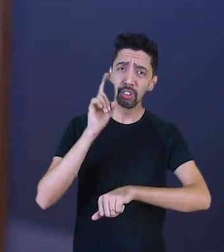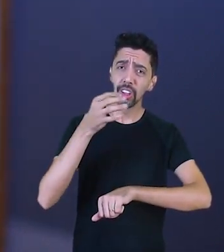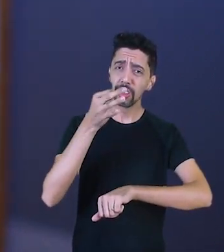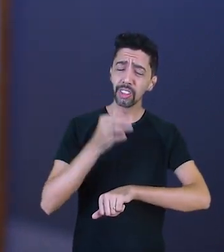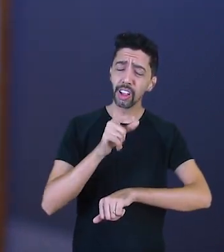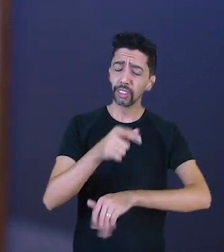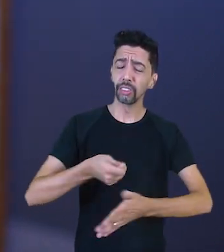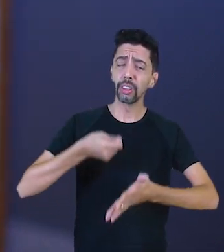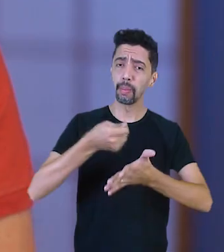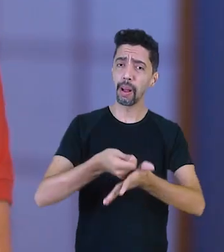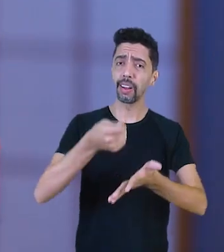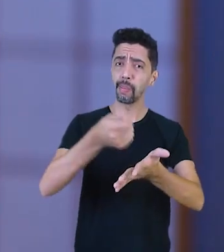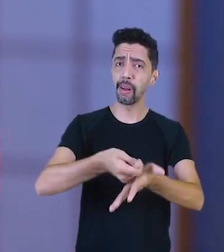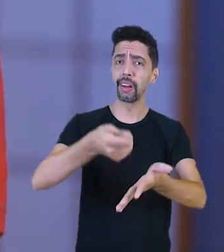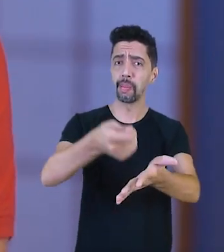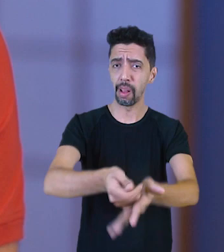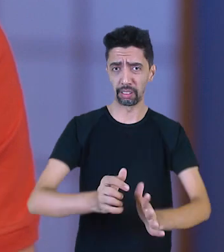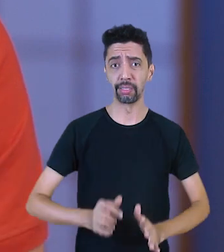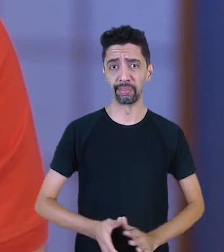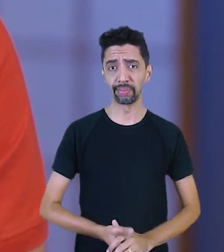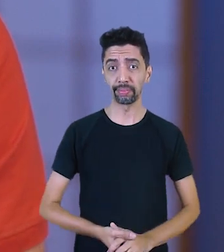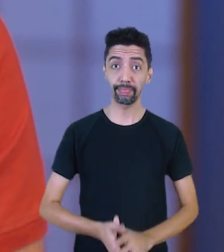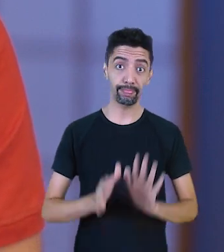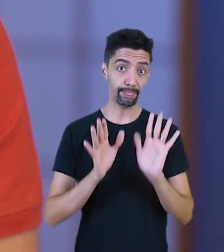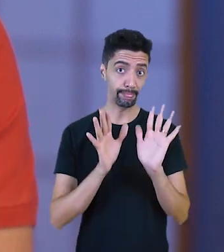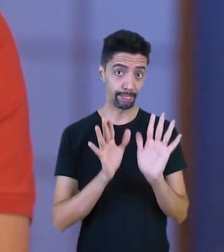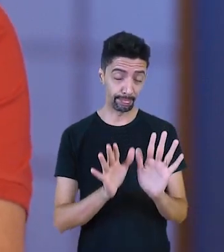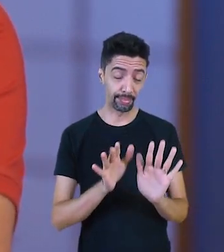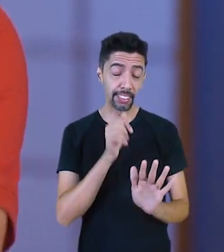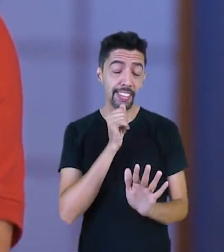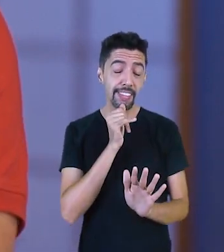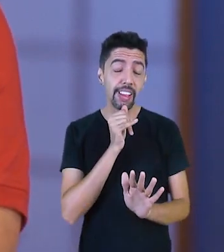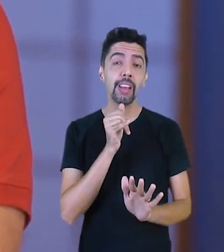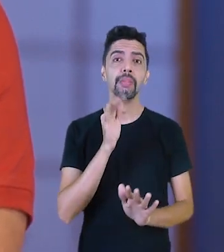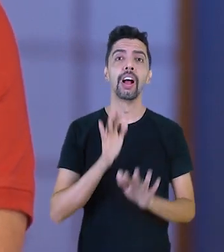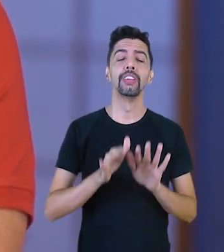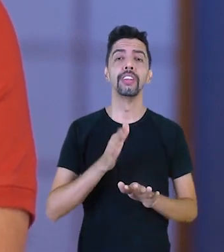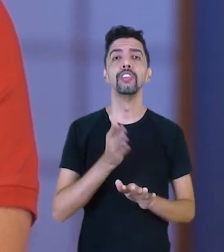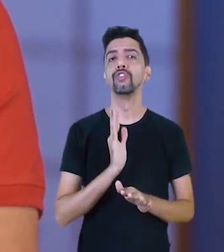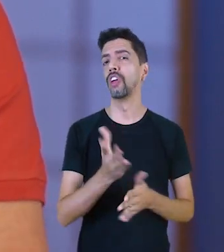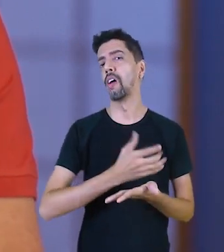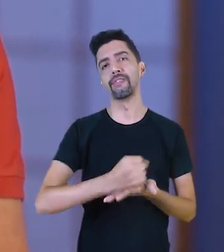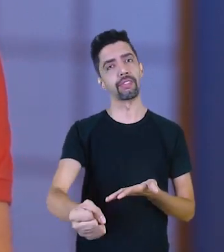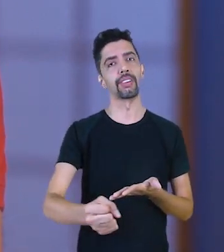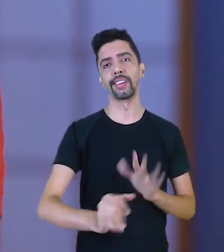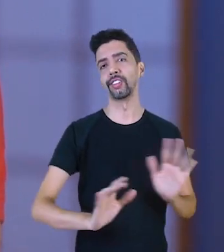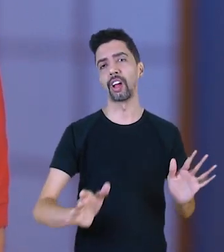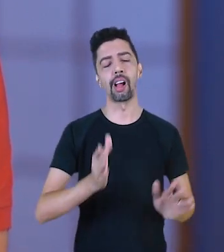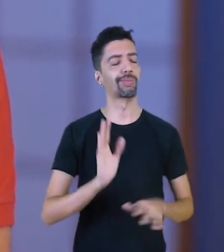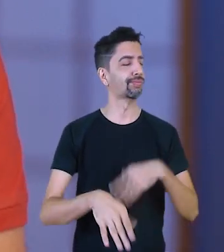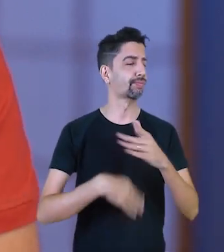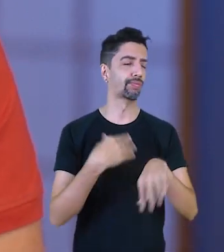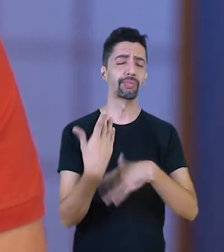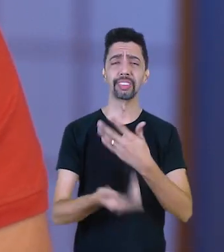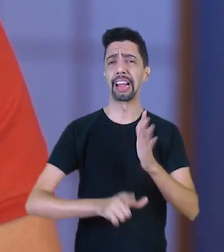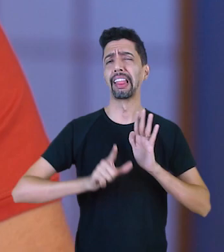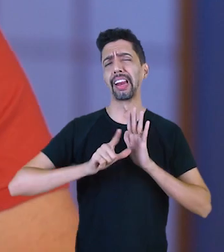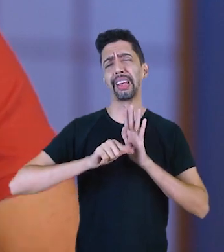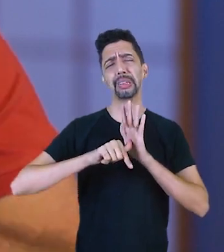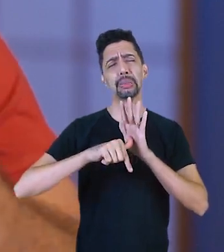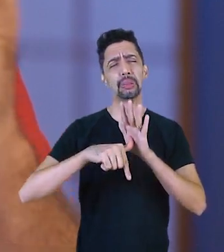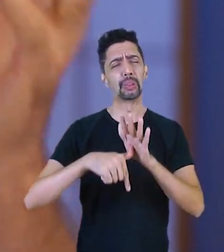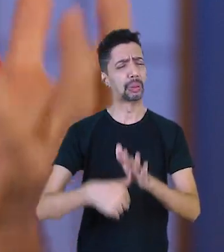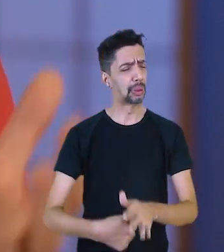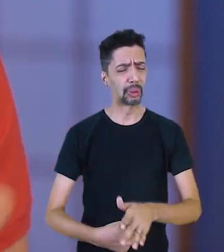vencimento para saudá-la. Agora, temos aquelas dívidas que são já vencidas, já perdi o controle delas,